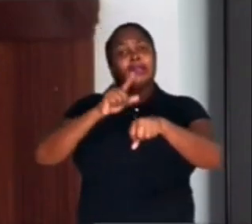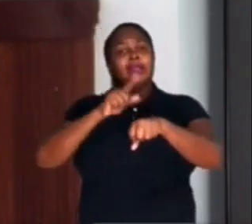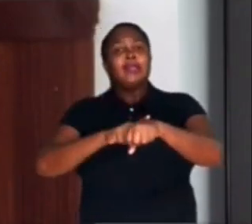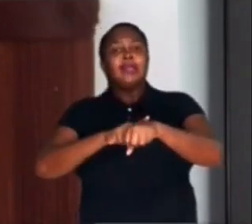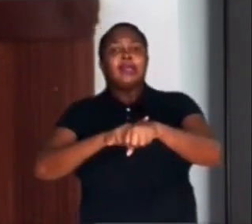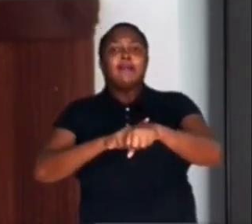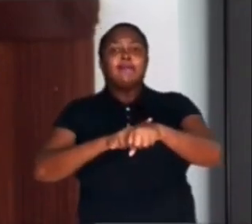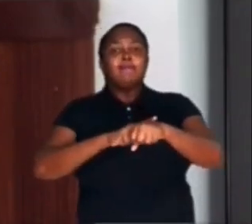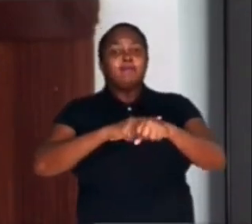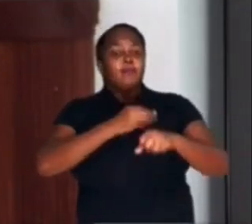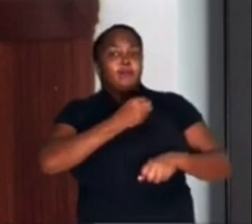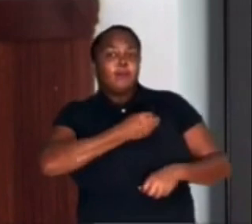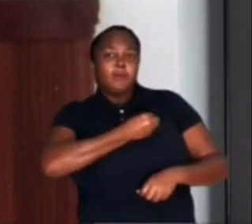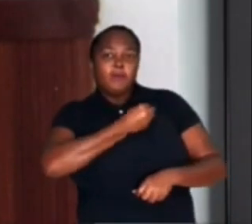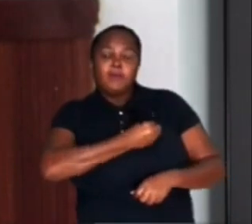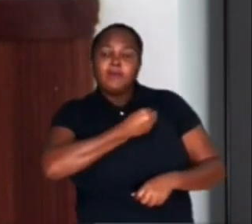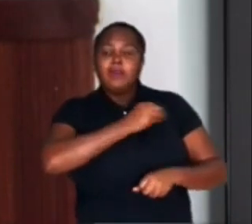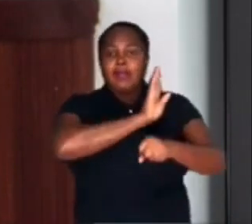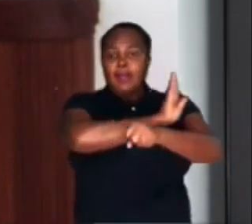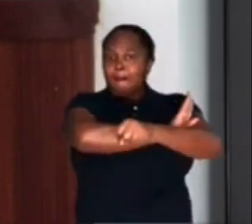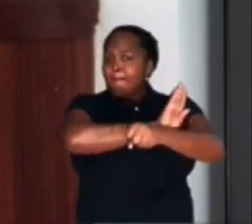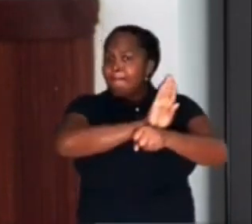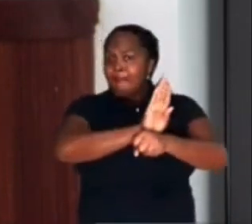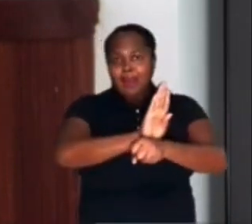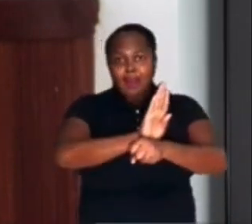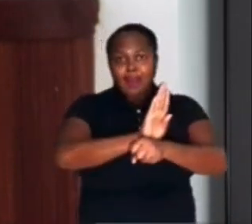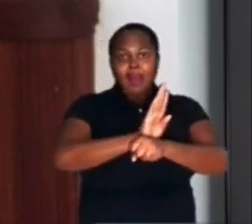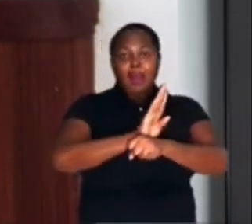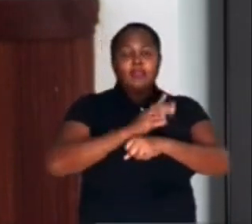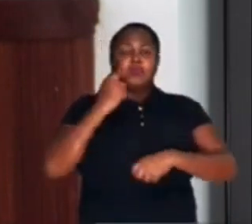meus pais eram tomados por intenso brilho.